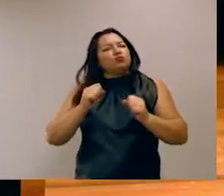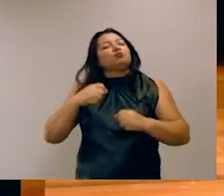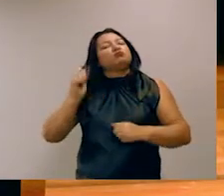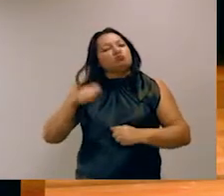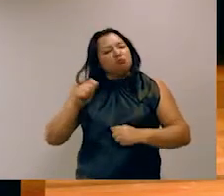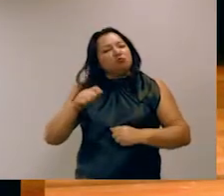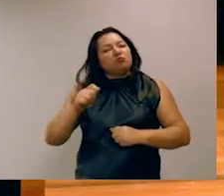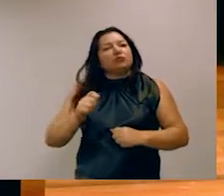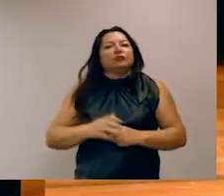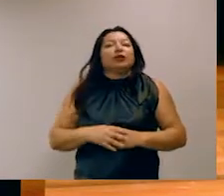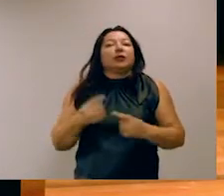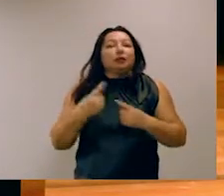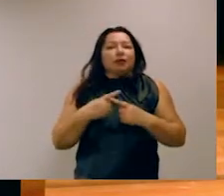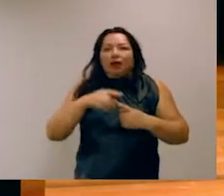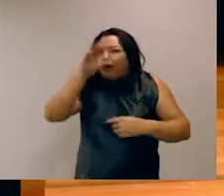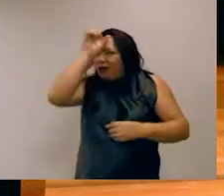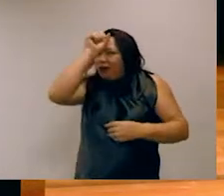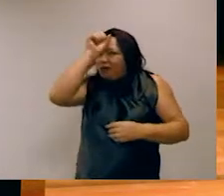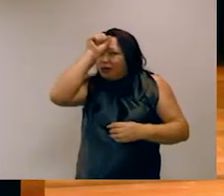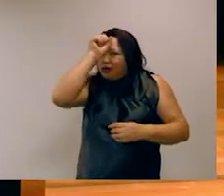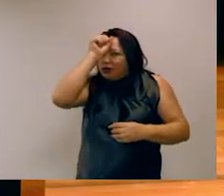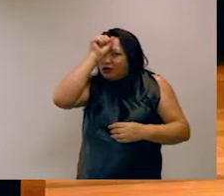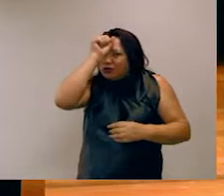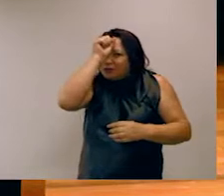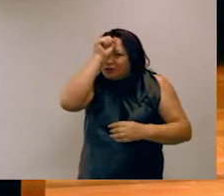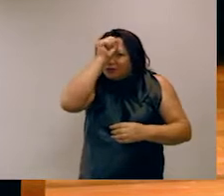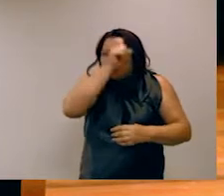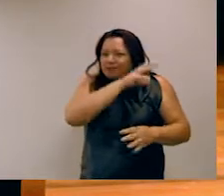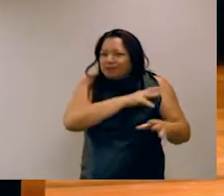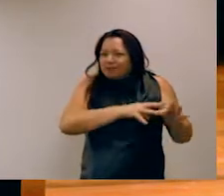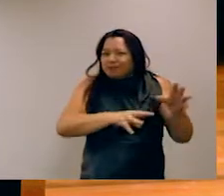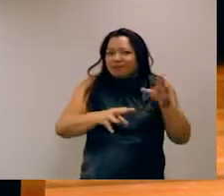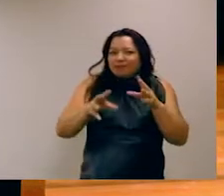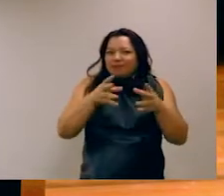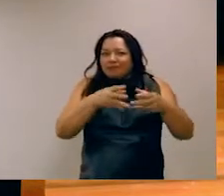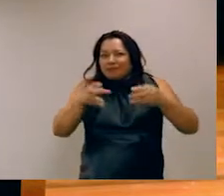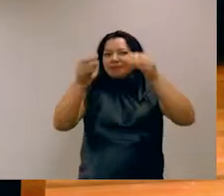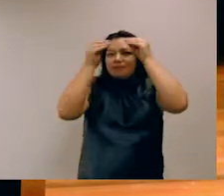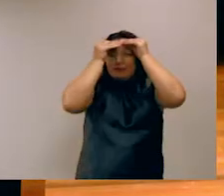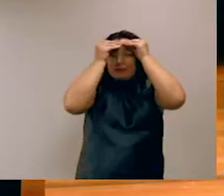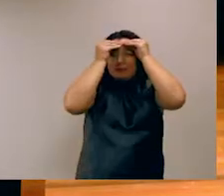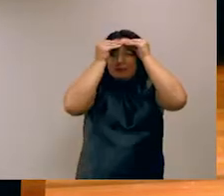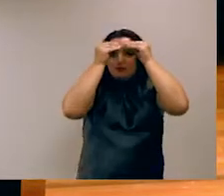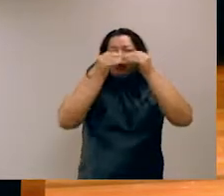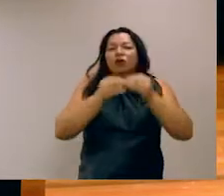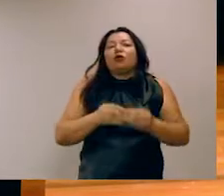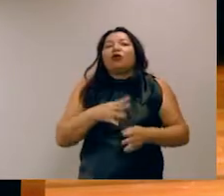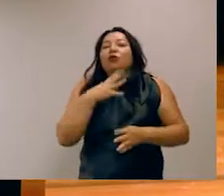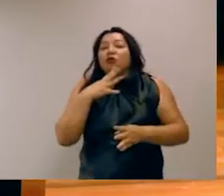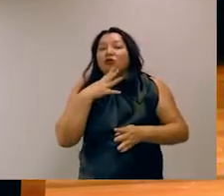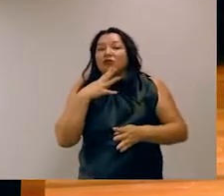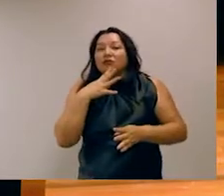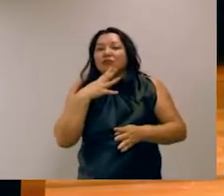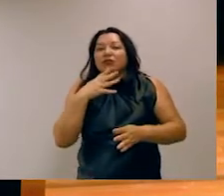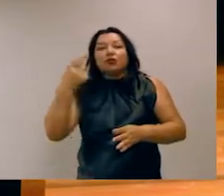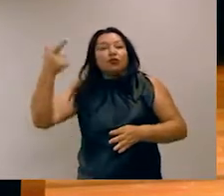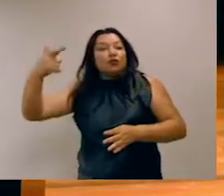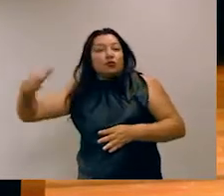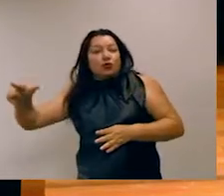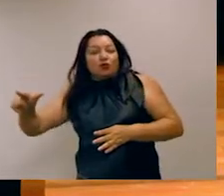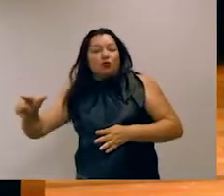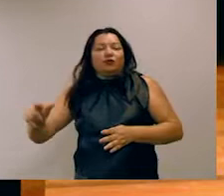aprendizado. Você aprende com um domínio, você utiliza o conhecimento extraído desse domínio em um novo domínio.